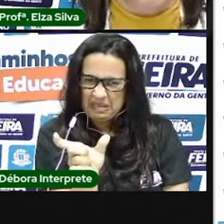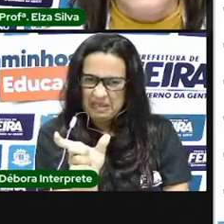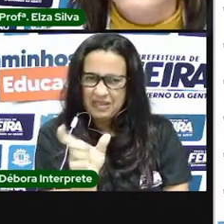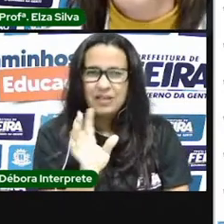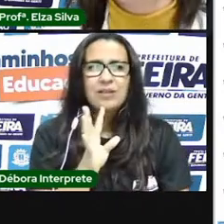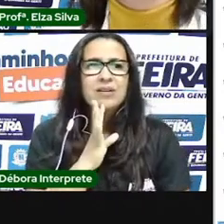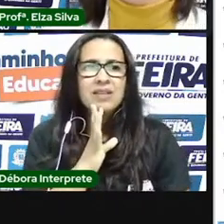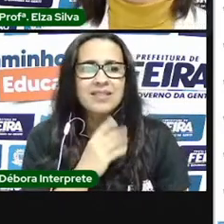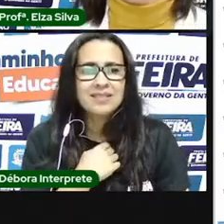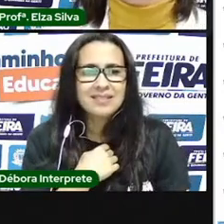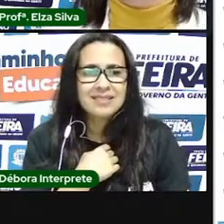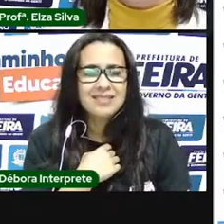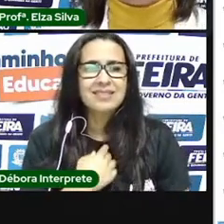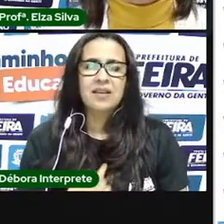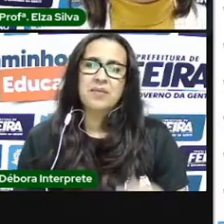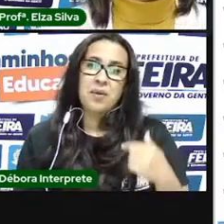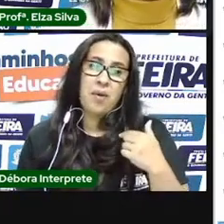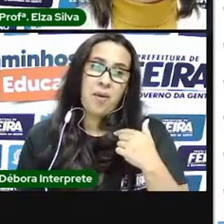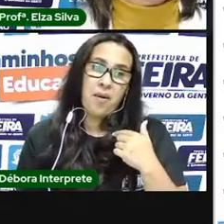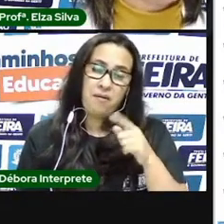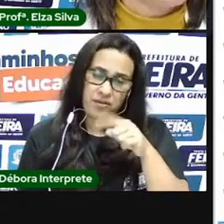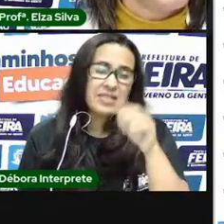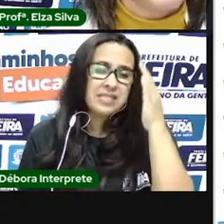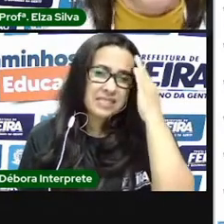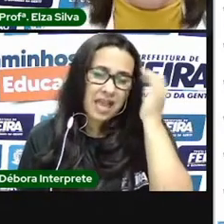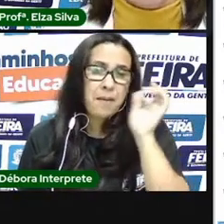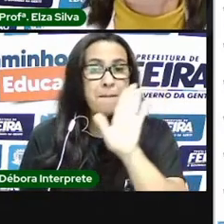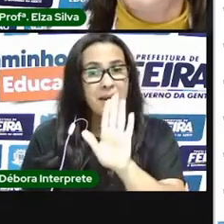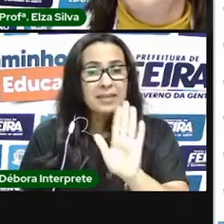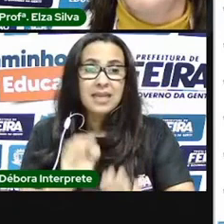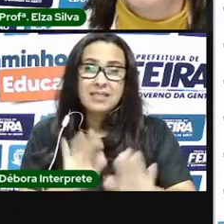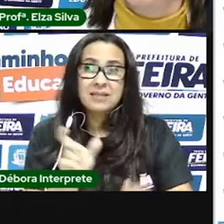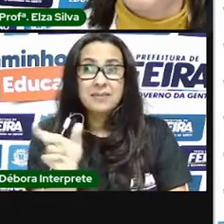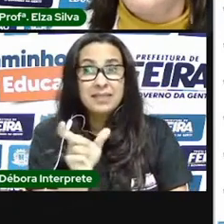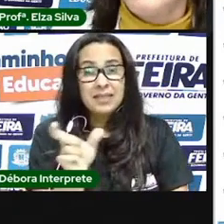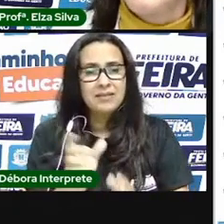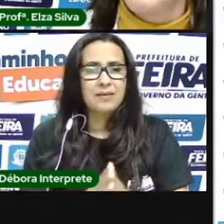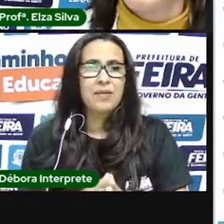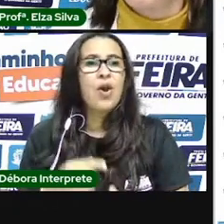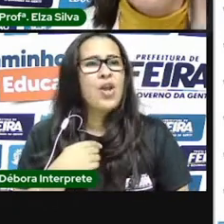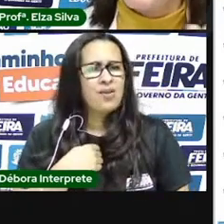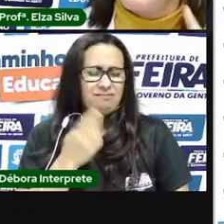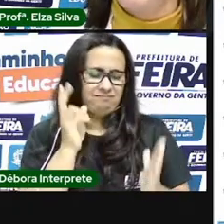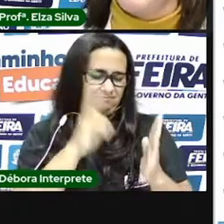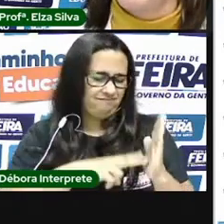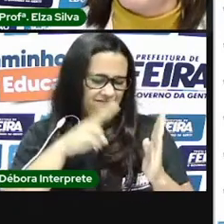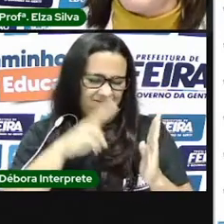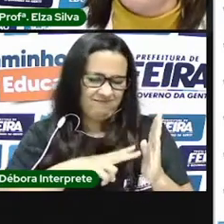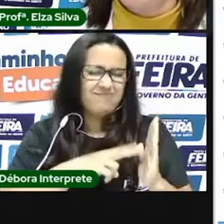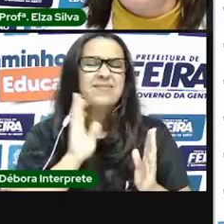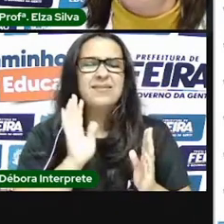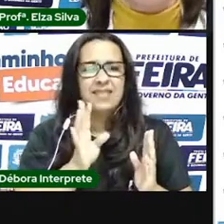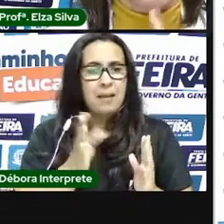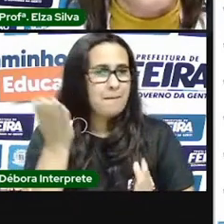olha que eu já li muita história em quadrinhos na minha história de leitura lá na minha infância na minha adolescência não tinha internet